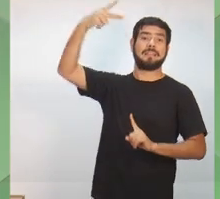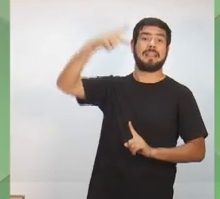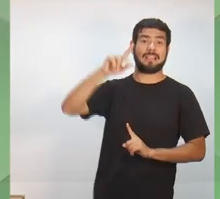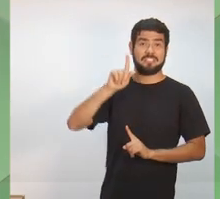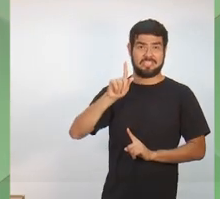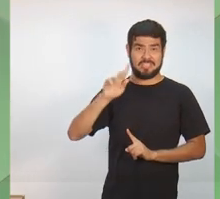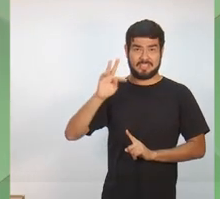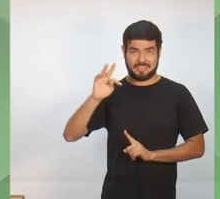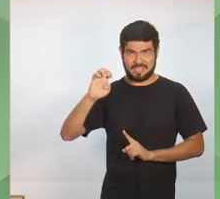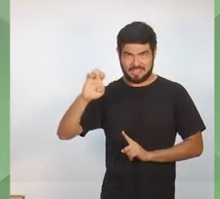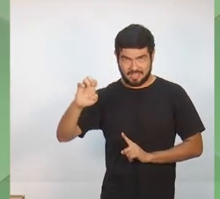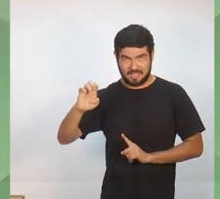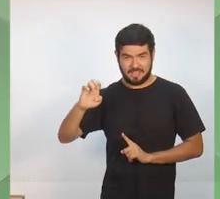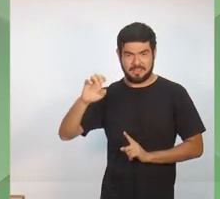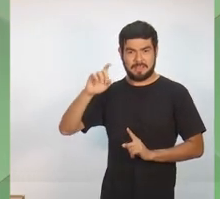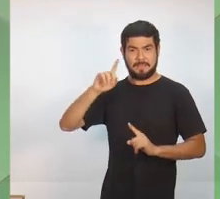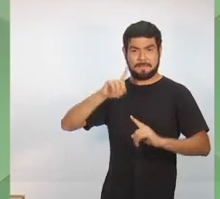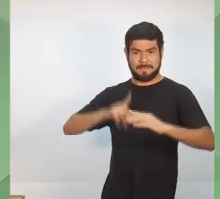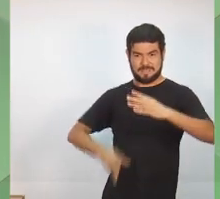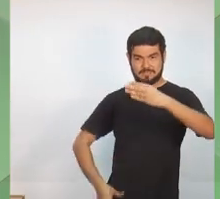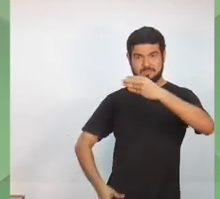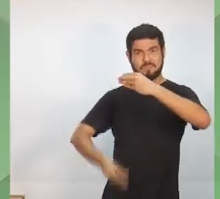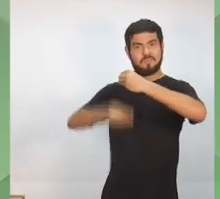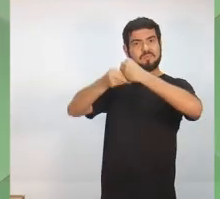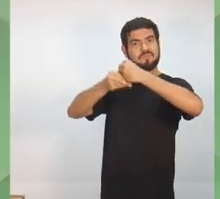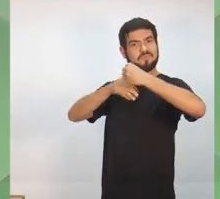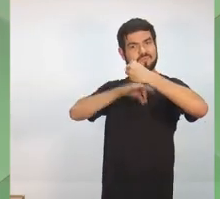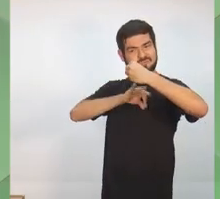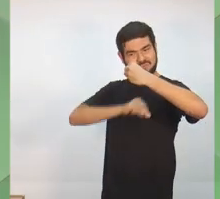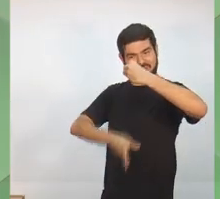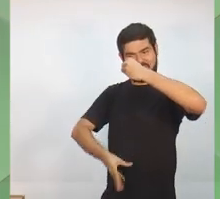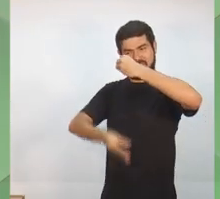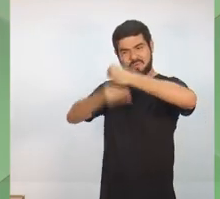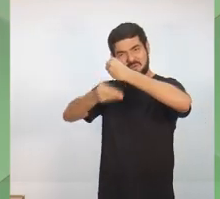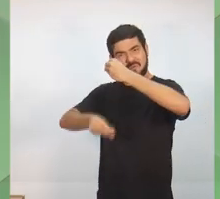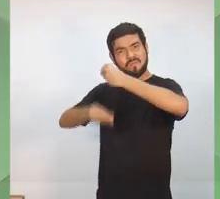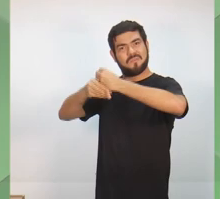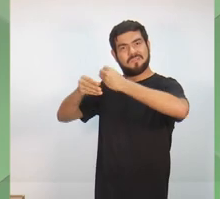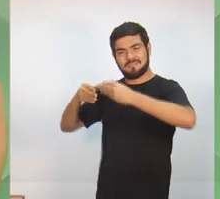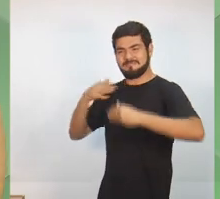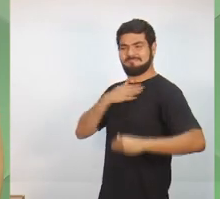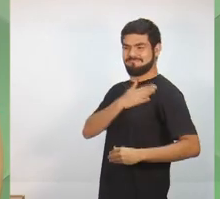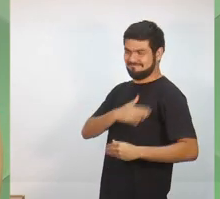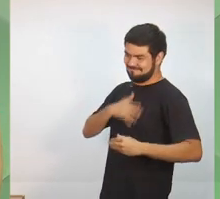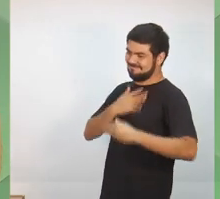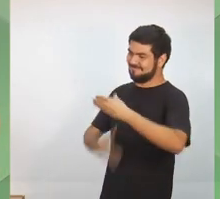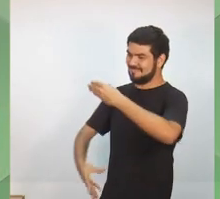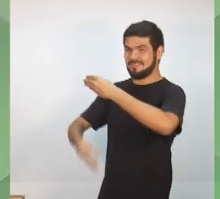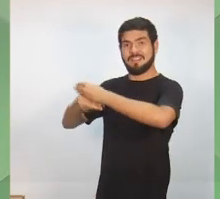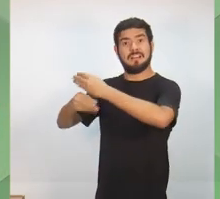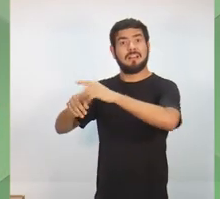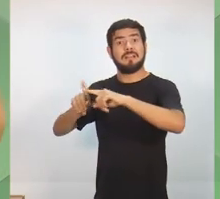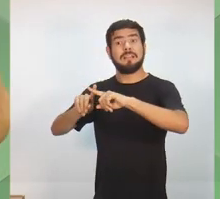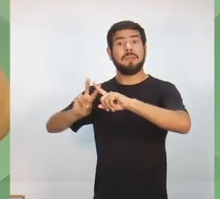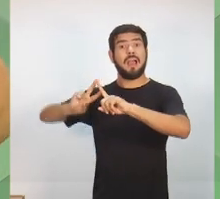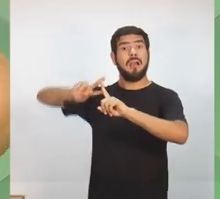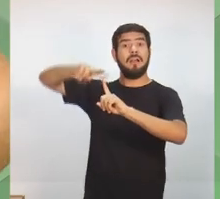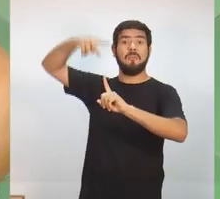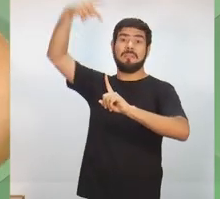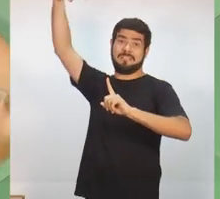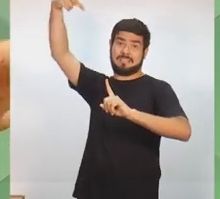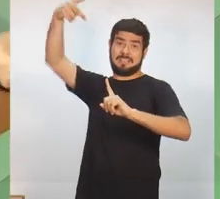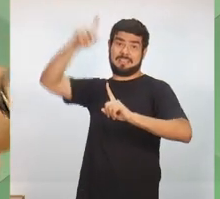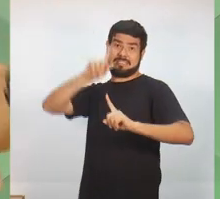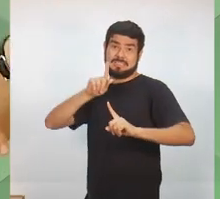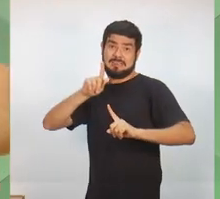regularizar a gratificação dos oficiais, no caso os tenentes, os capitães e os subtenentes, e aumentar o número de